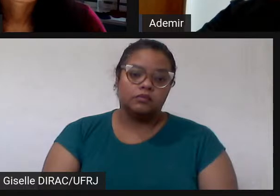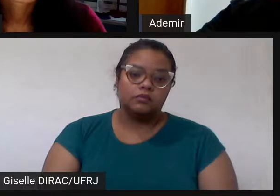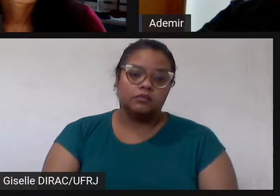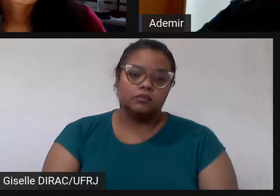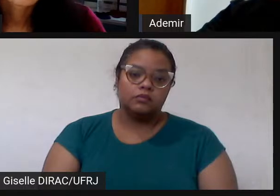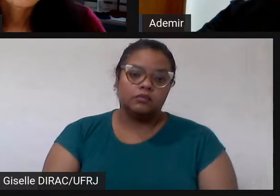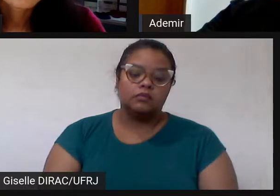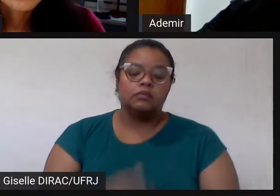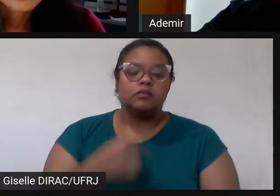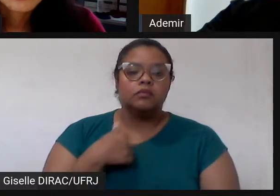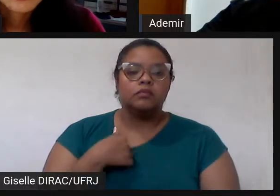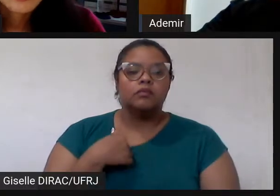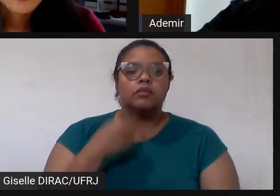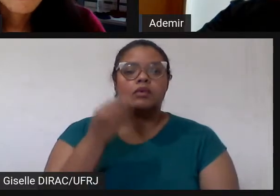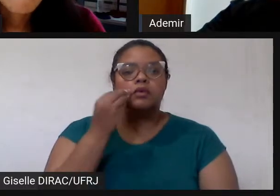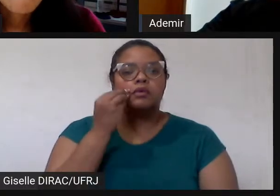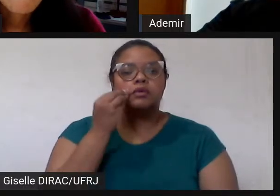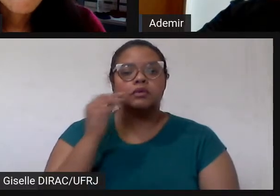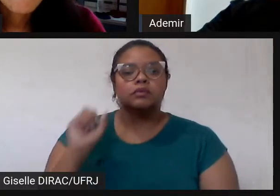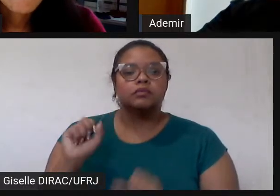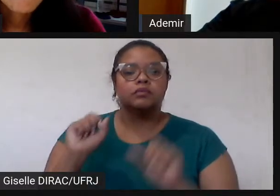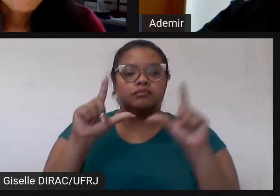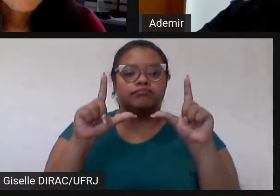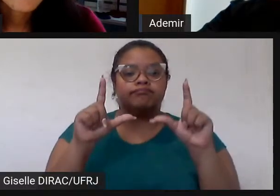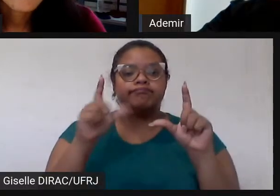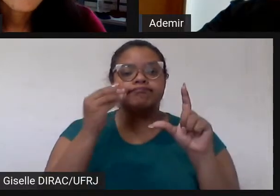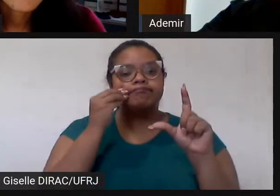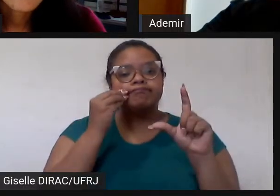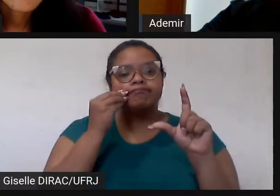Eu estou tentando colocar o arquivo